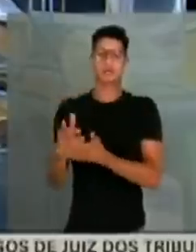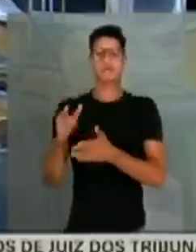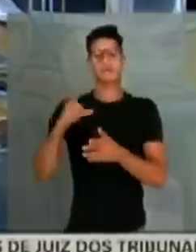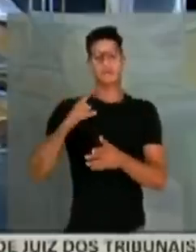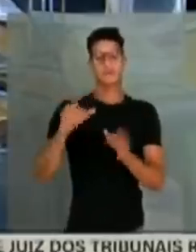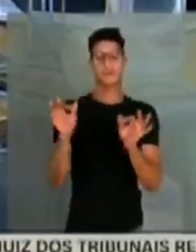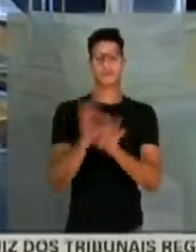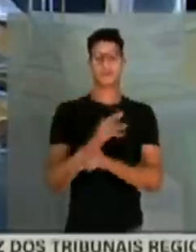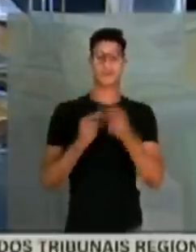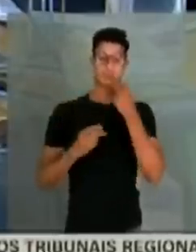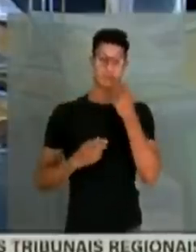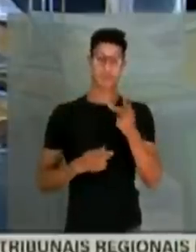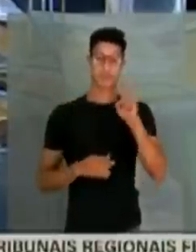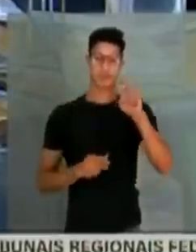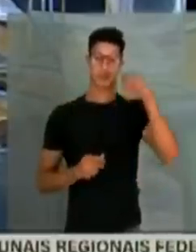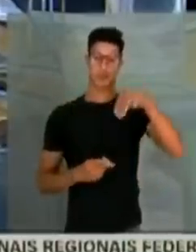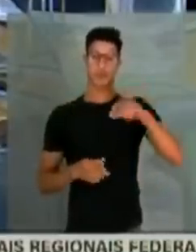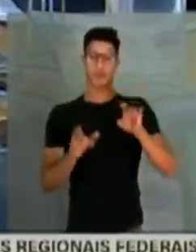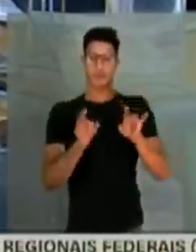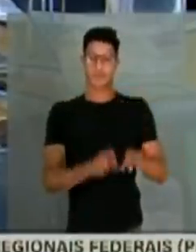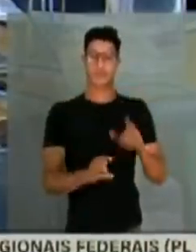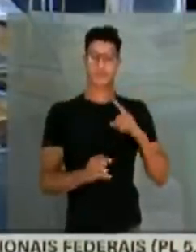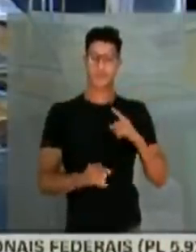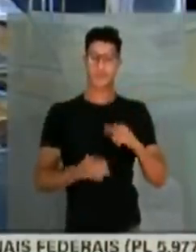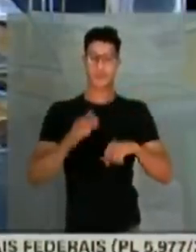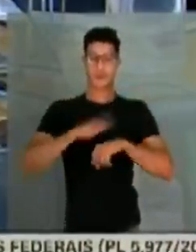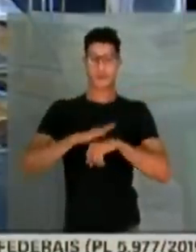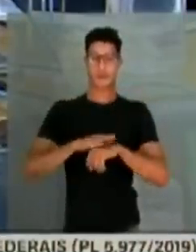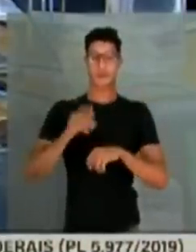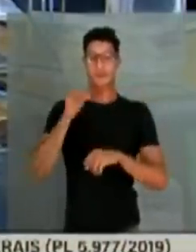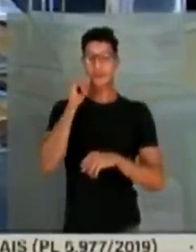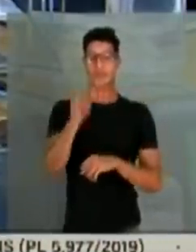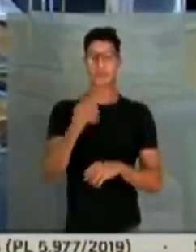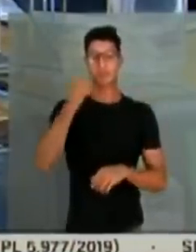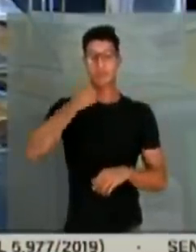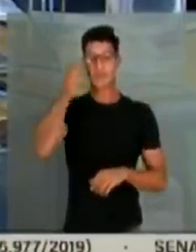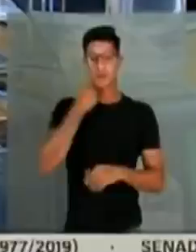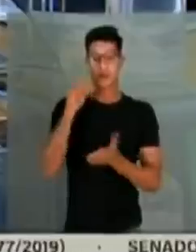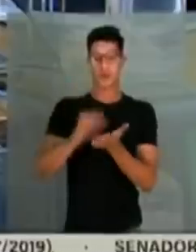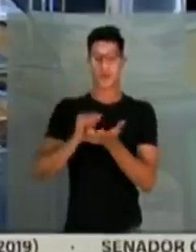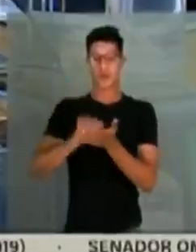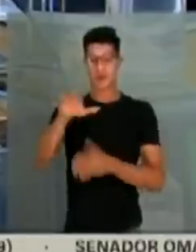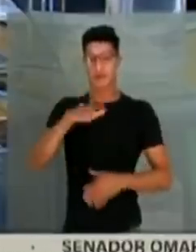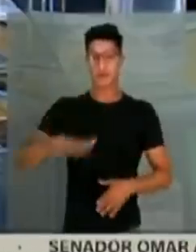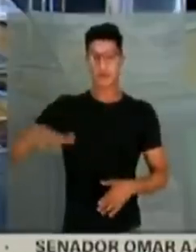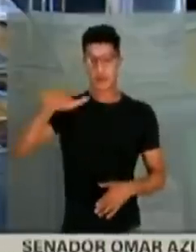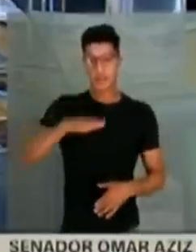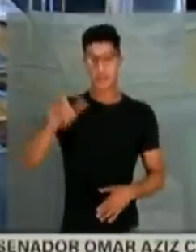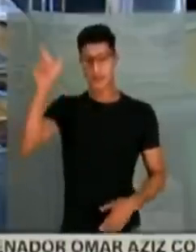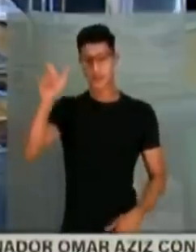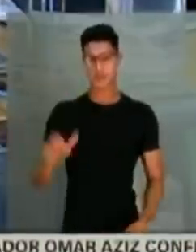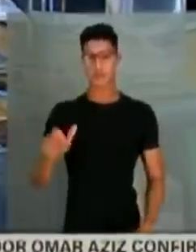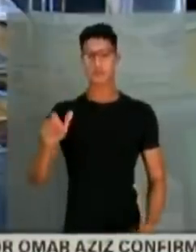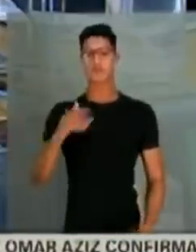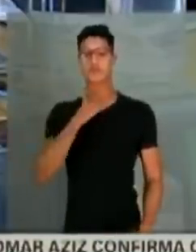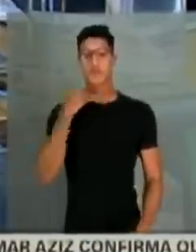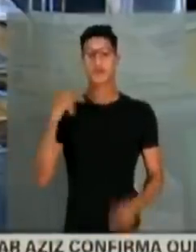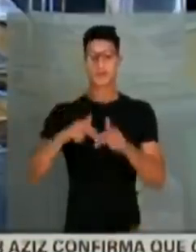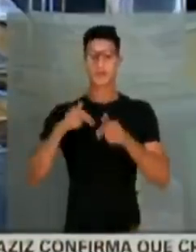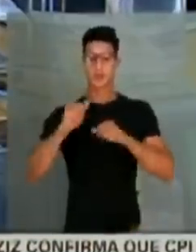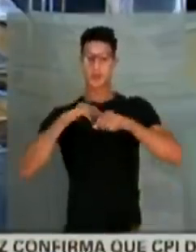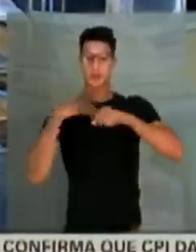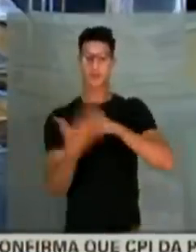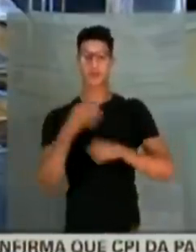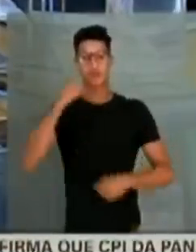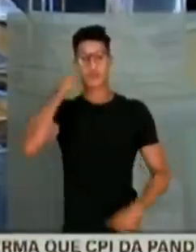Para encerrar minha fala com cinco minutos de sobra, eu faço questão de citar um senador que faz falta nesse ambiente, falecido justamente pela Covid,